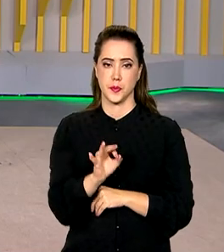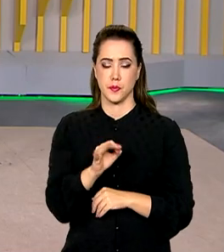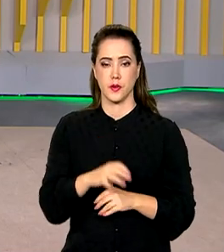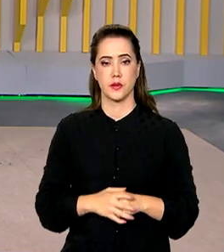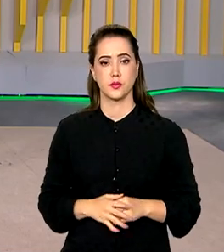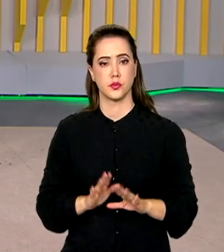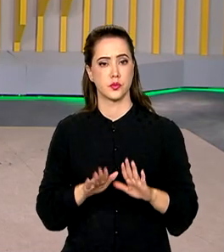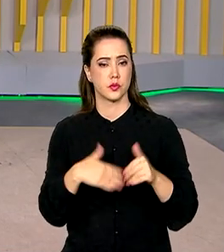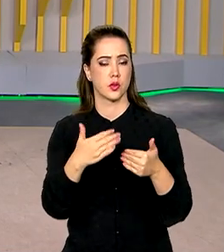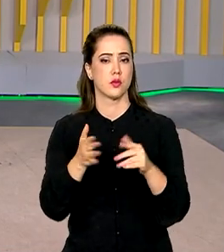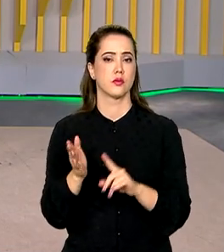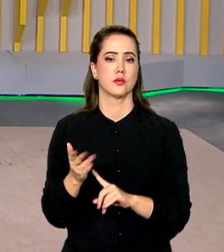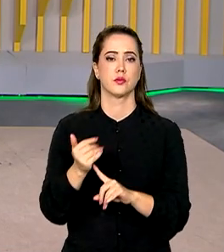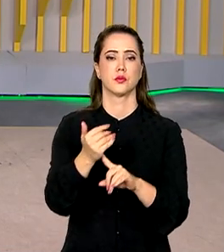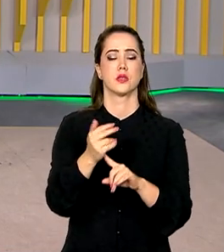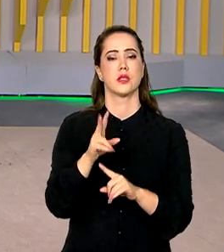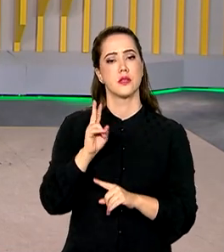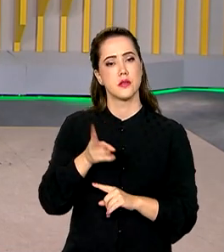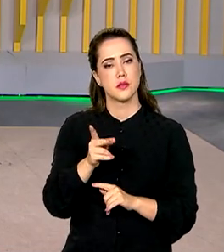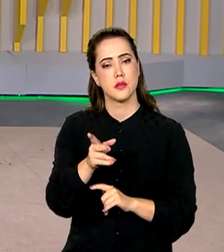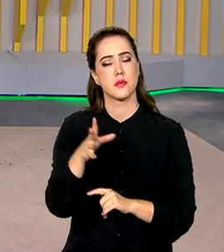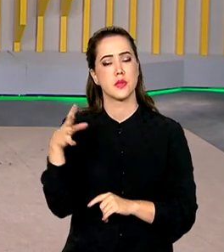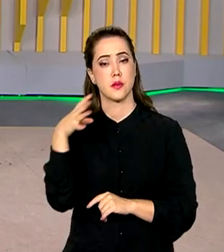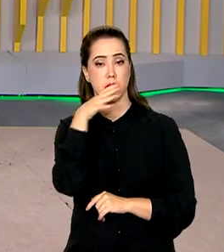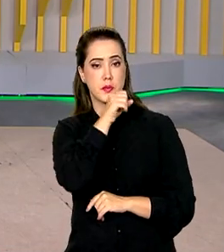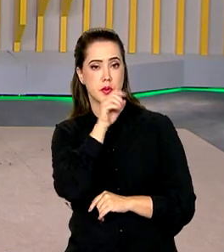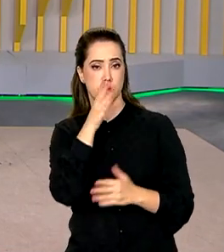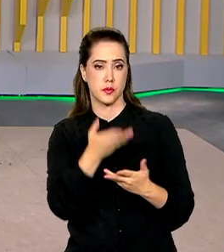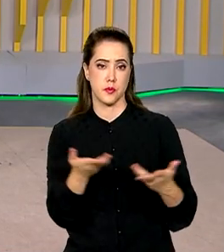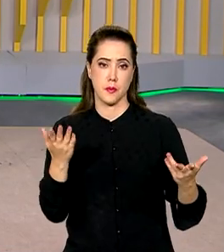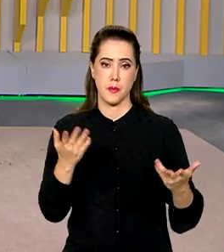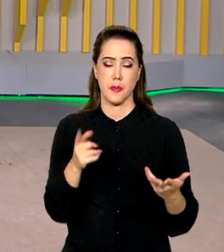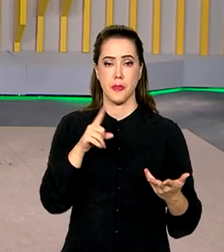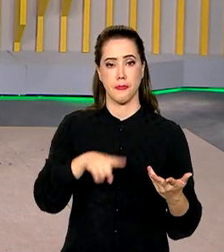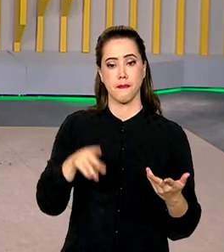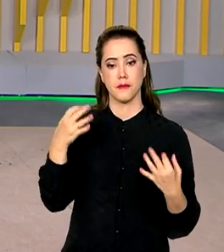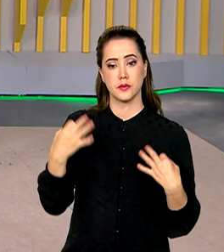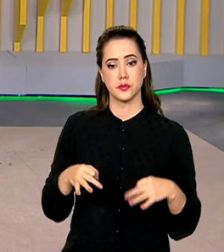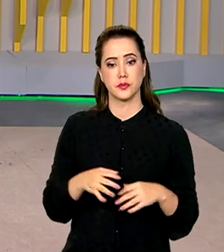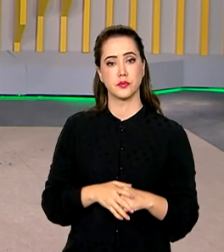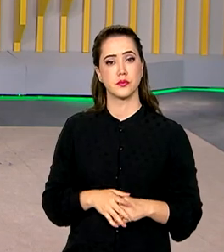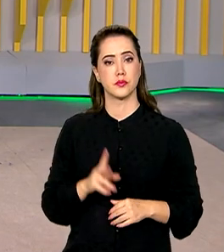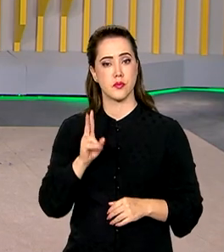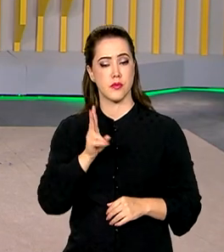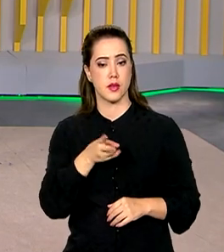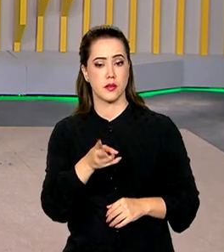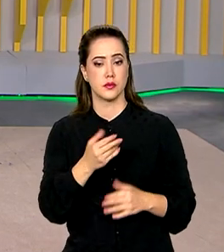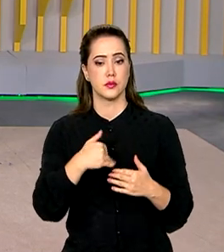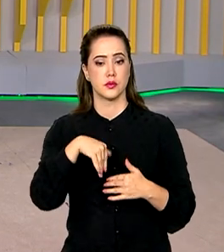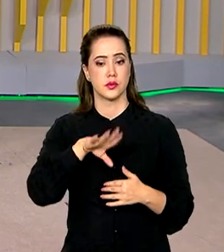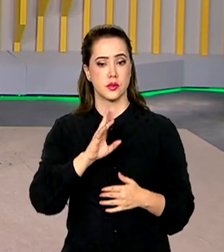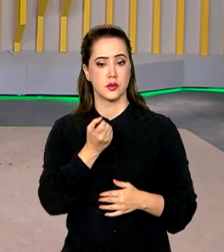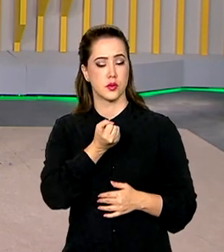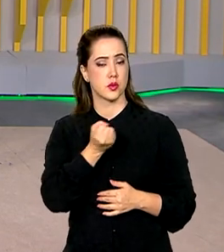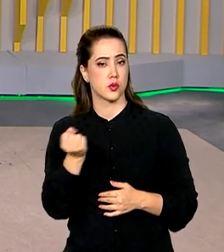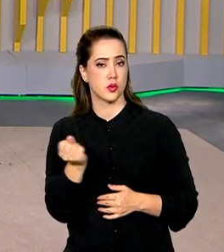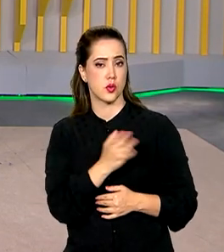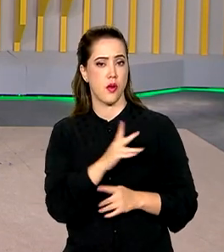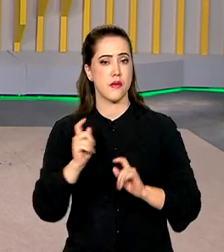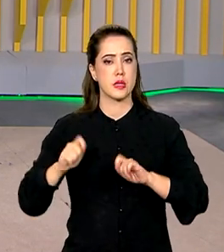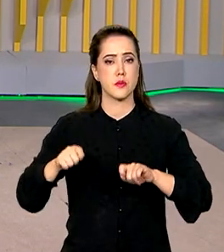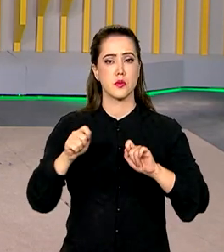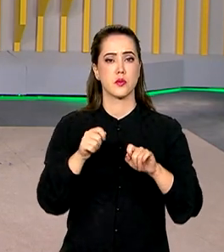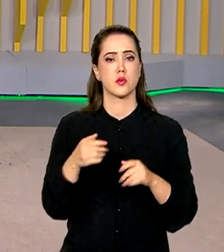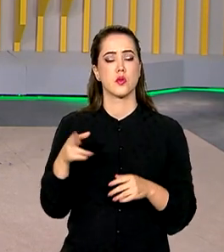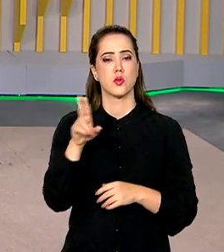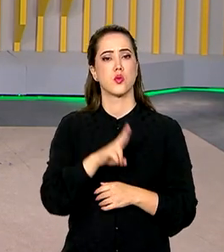O avanço da tecnologia está cada vez mais rápido, não é, Ana? Com certeza. E a cada dia aparecem novos dispositivos